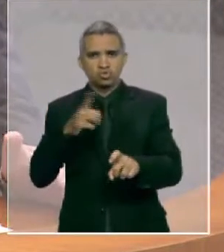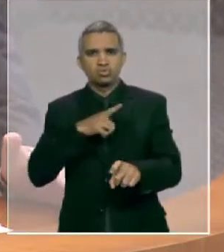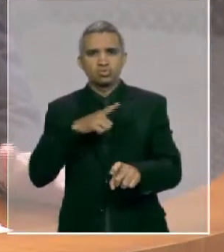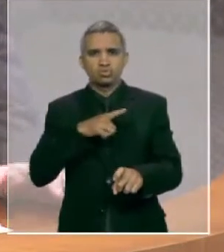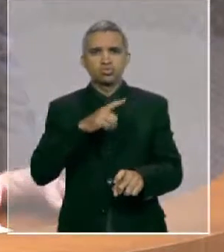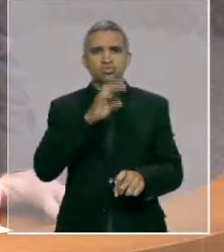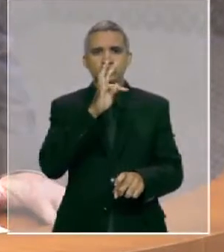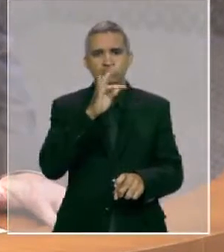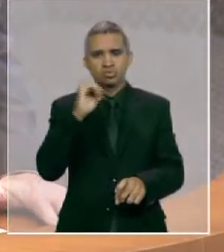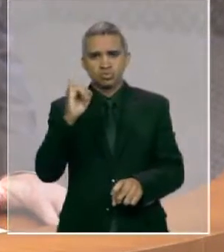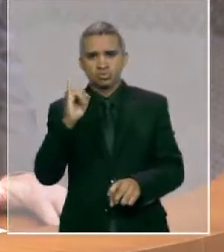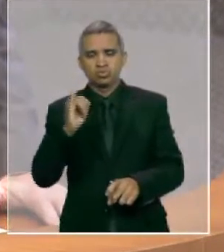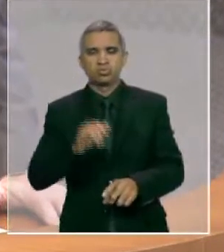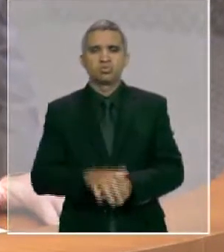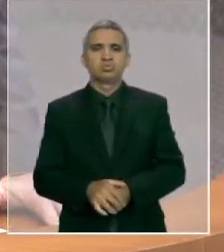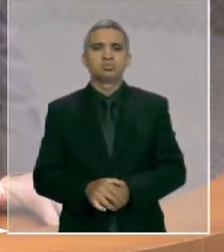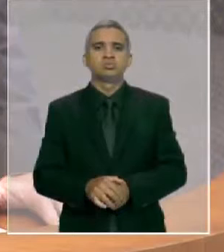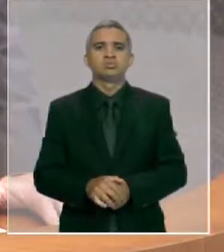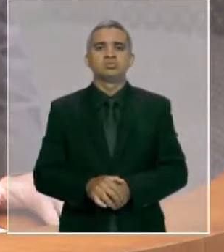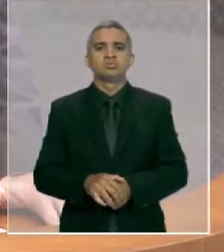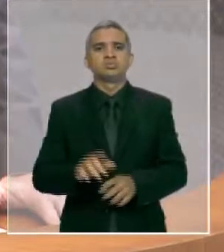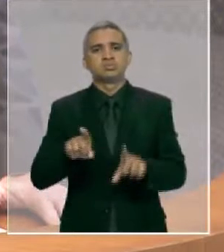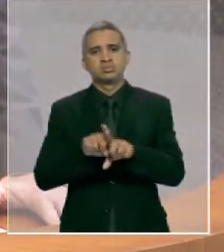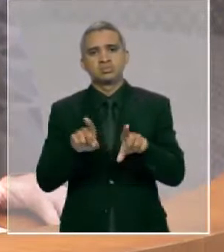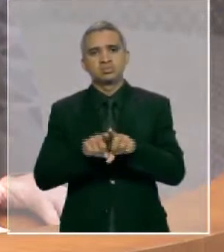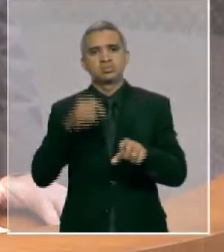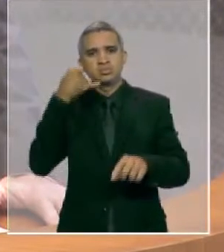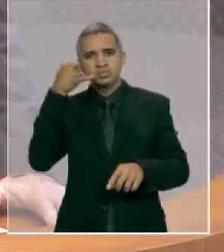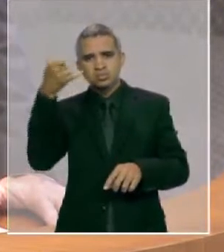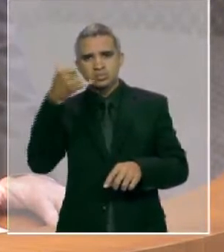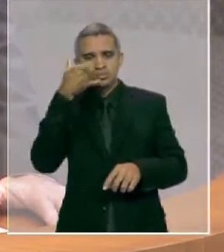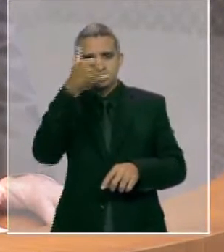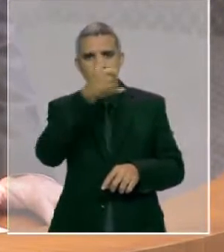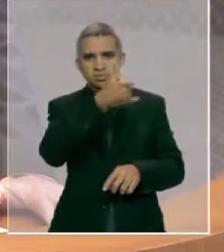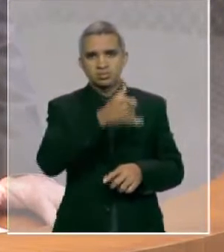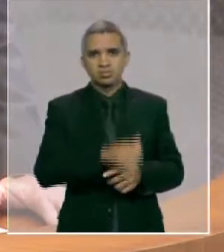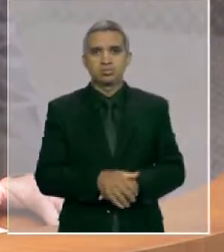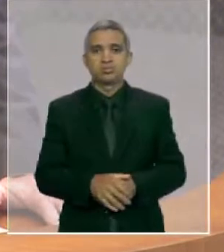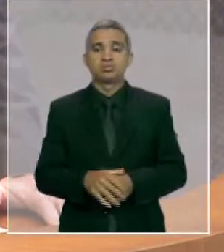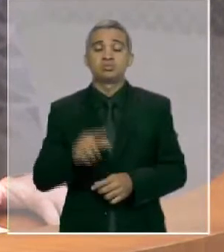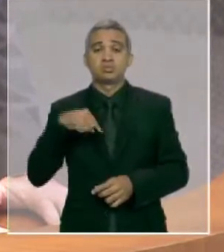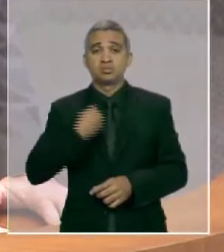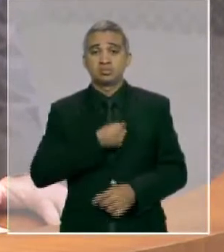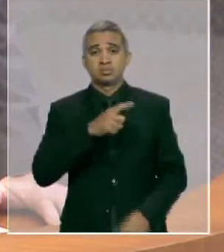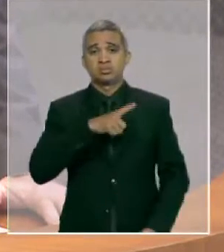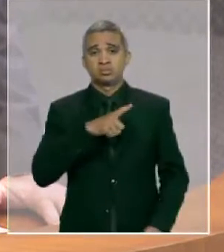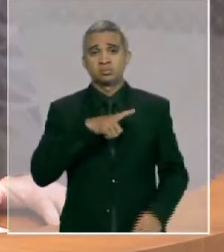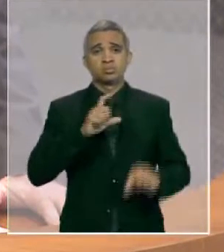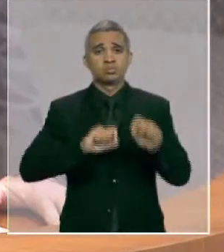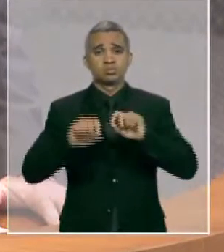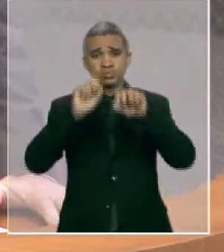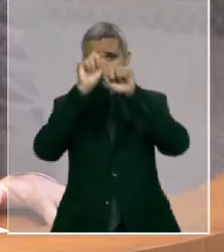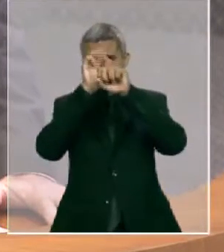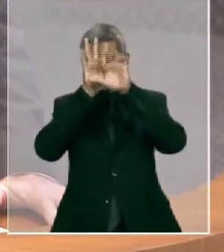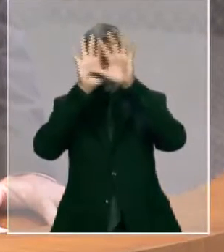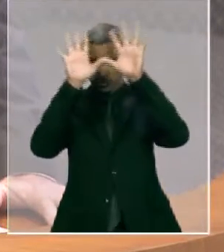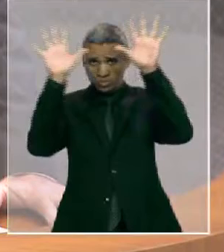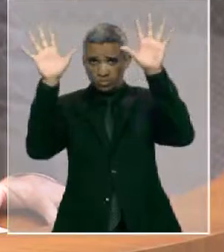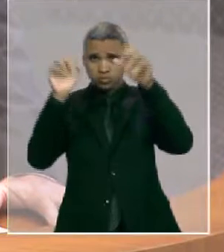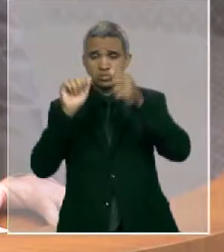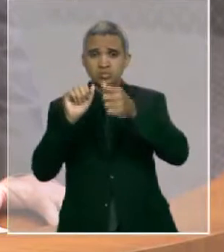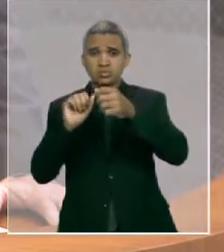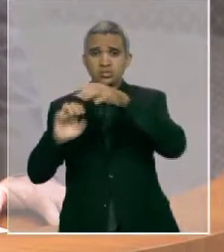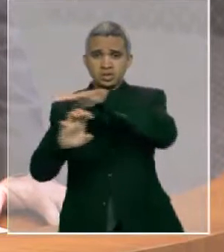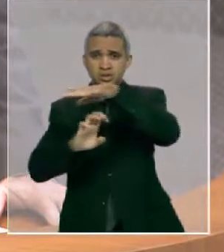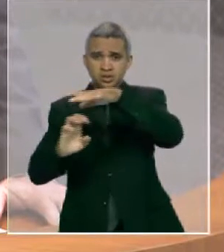e telecomunicações, foi uma oportunidade que tivemos de esclarecer até junto às empresas que